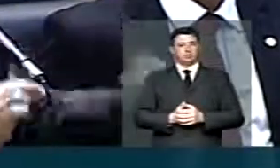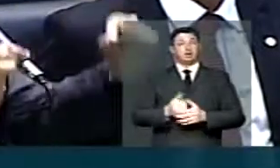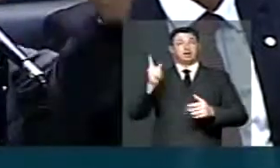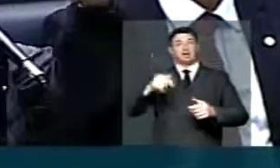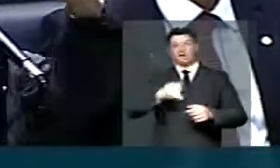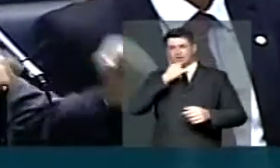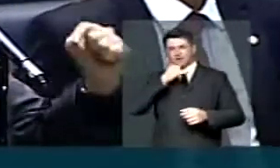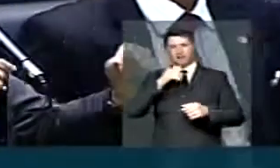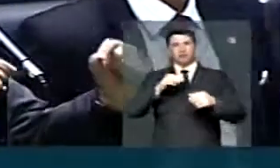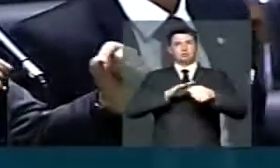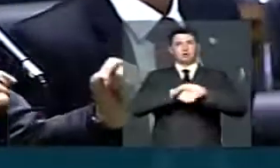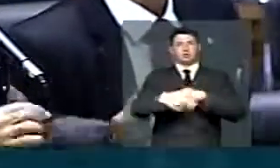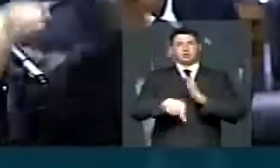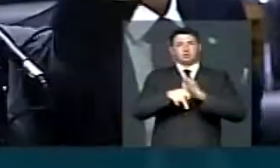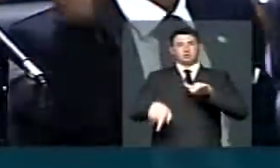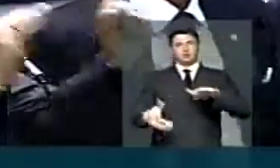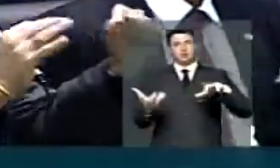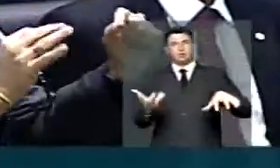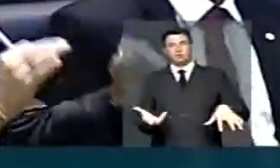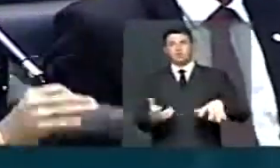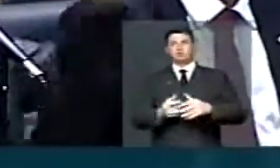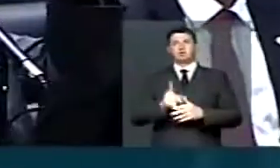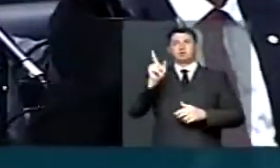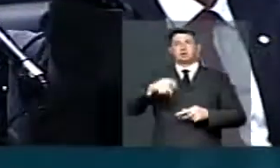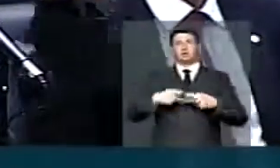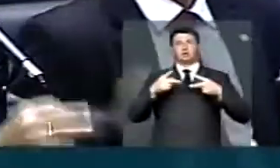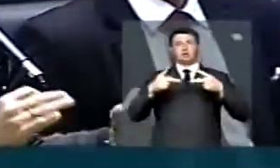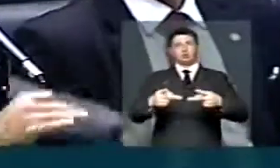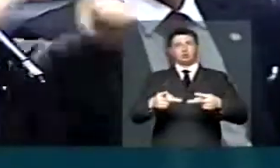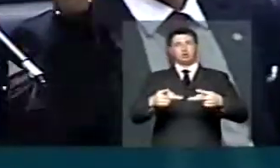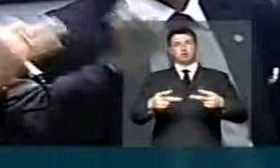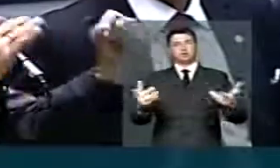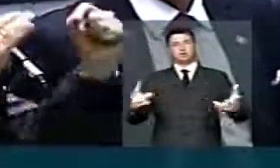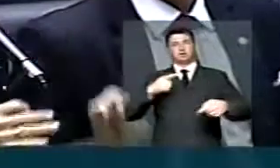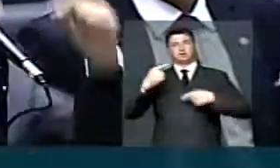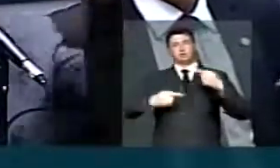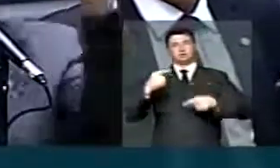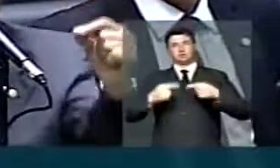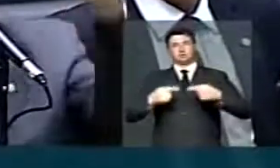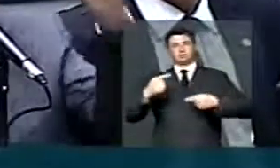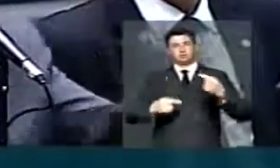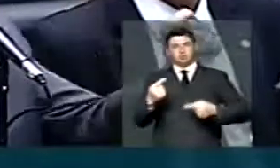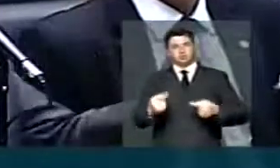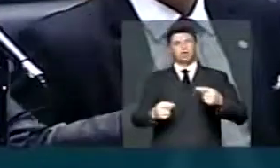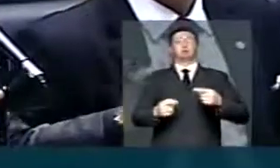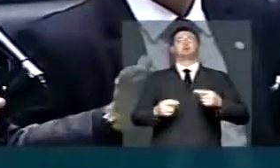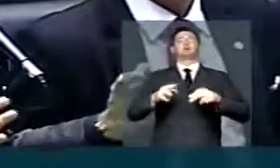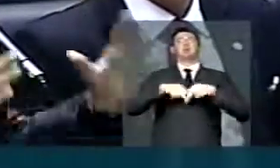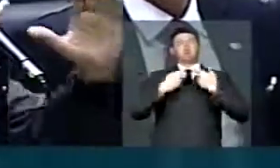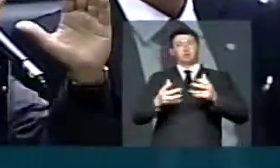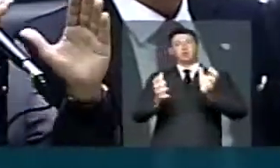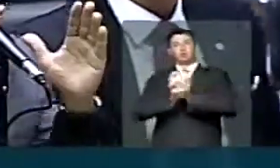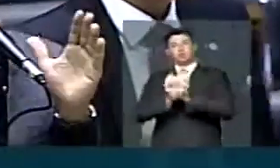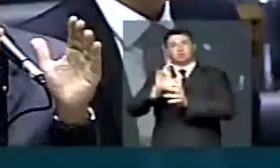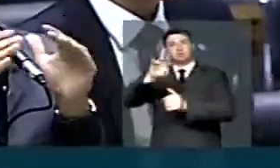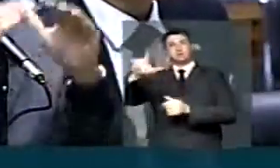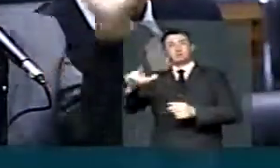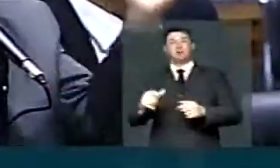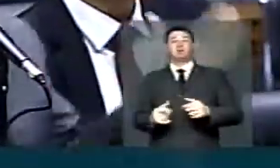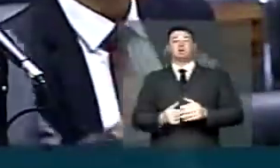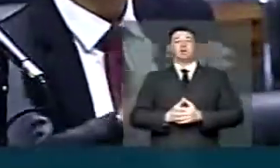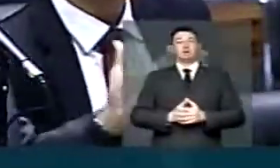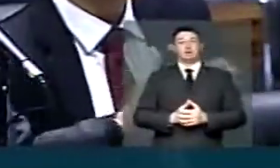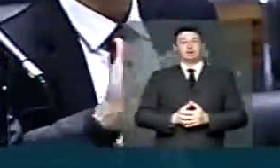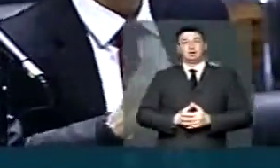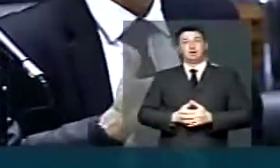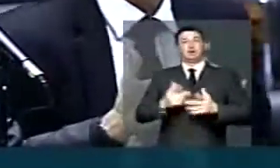noite triste do Congresso Nacional, de um projeto que foi discutido, foi pactuado, inclusive com o Gabinete Civil, e que de forma